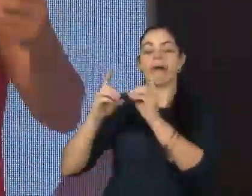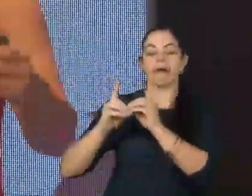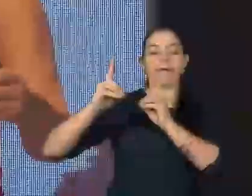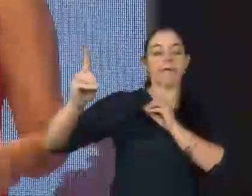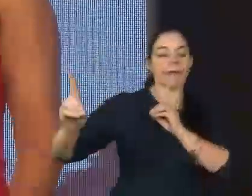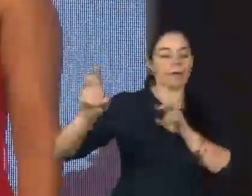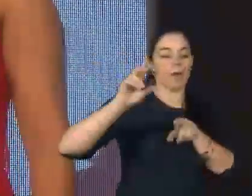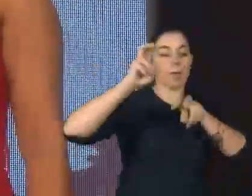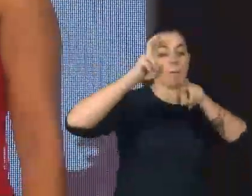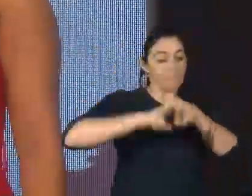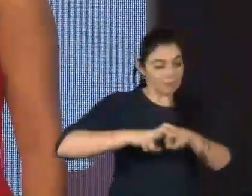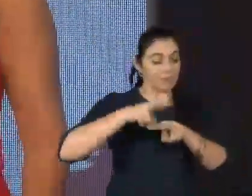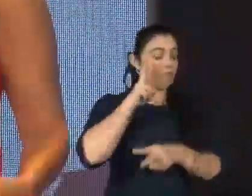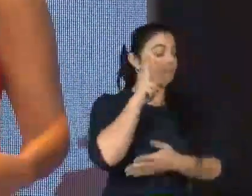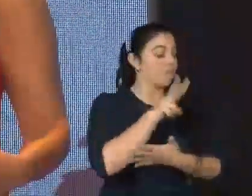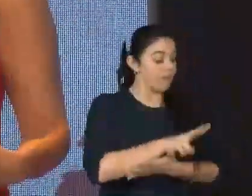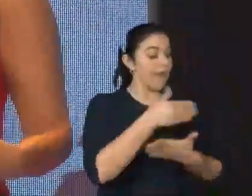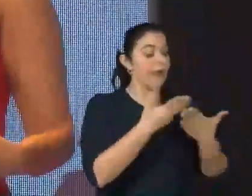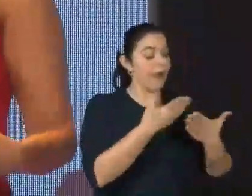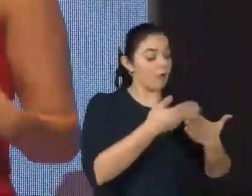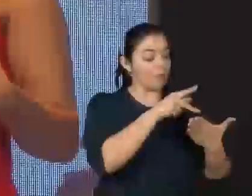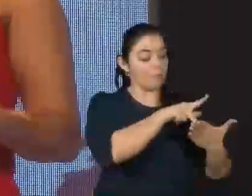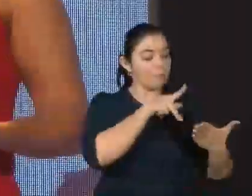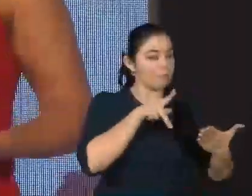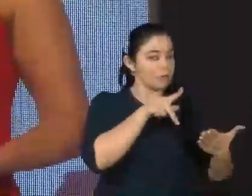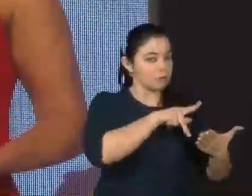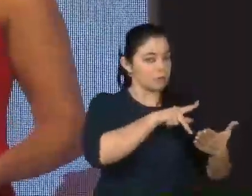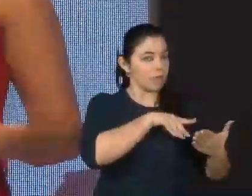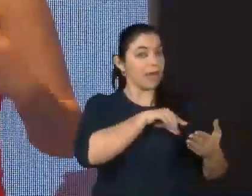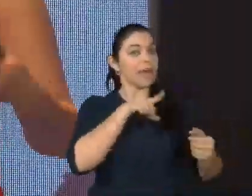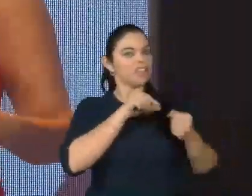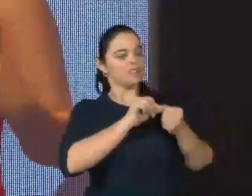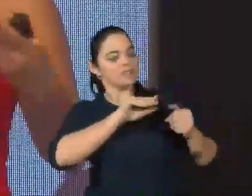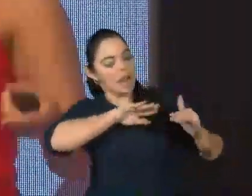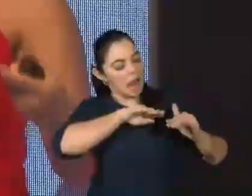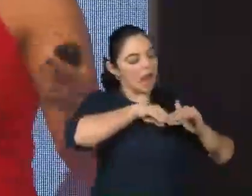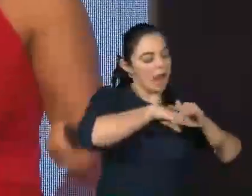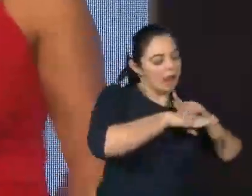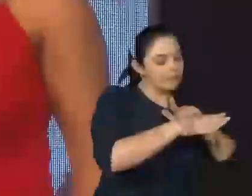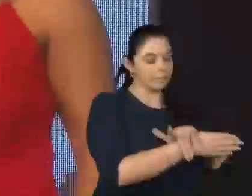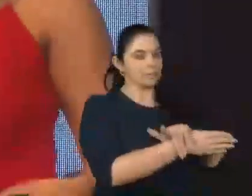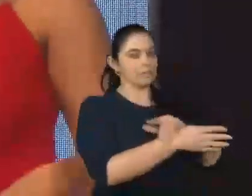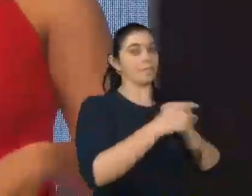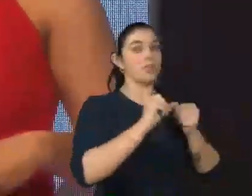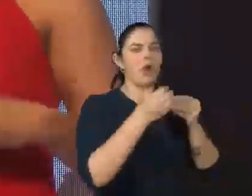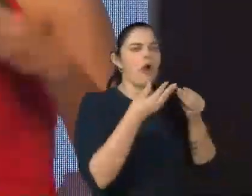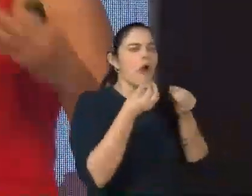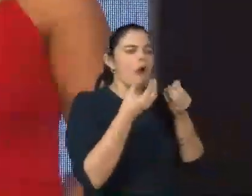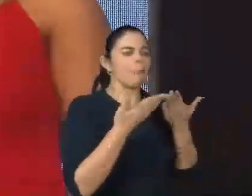verificava a aula da professora. E, depois disso, nós fazíamos ajustes. Como que poderíamos levar para essa criança